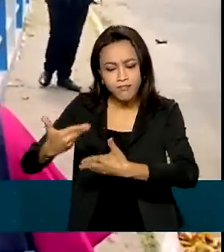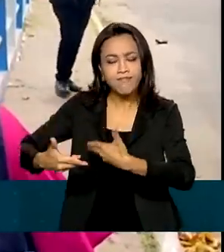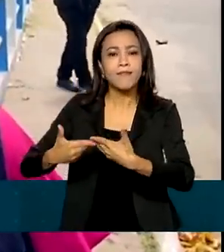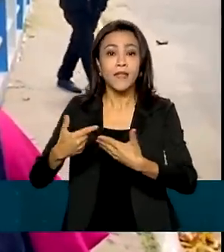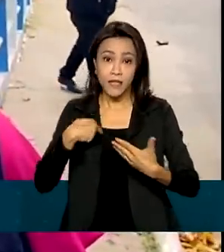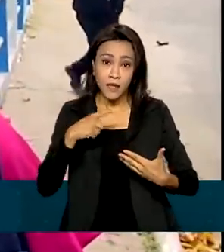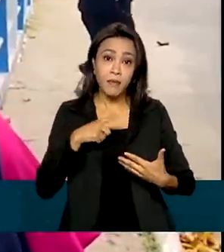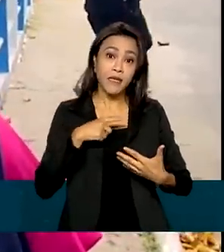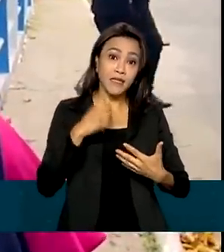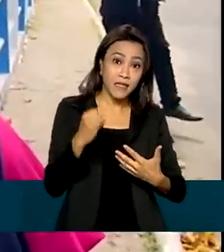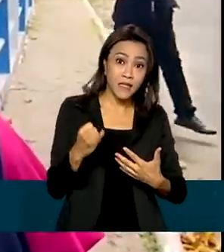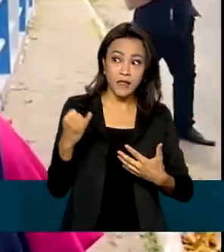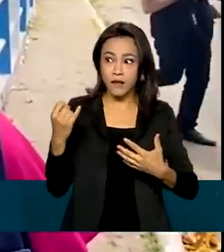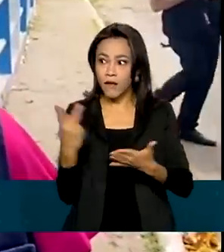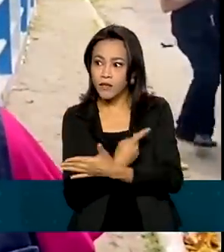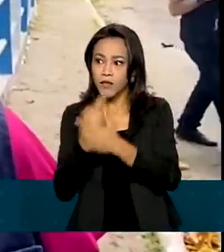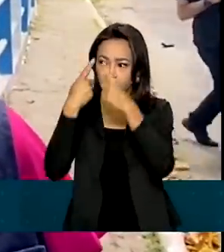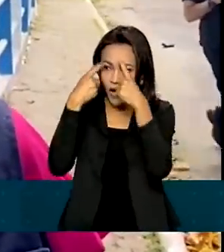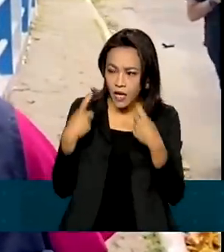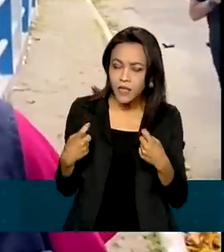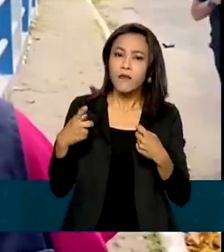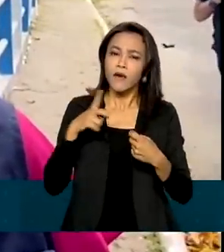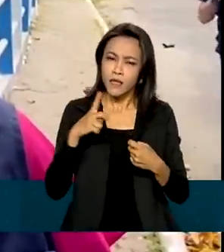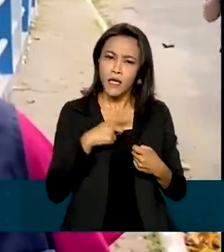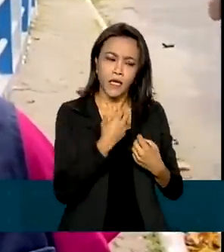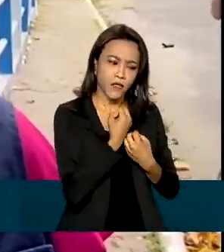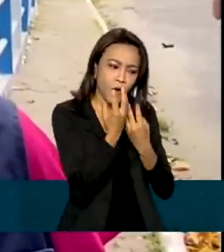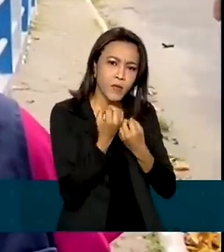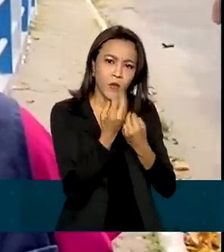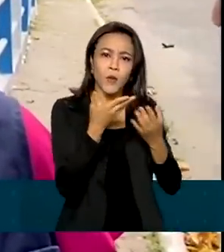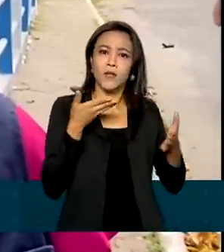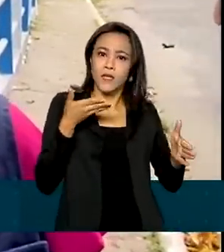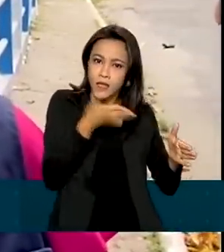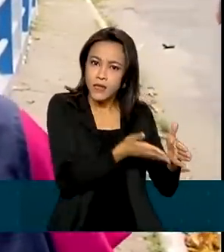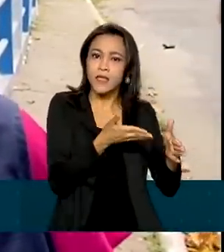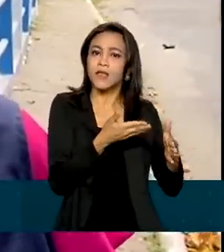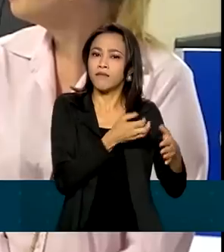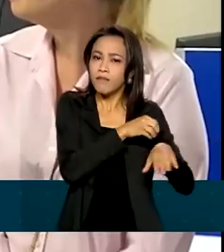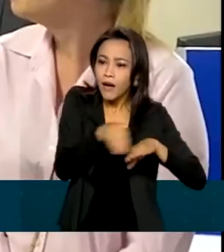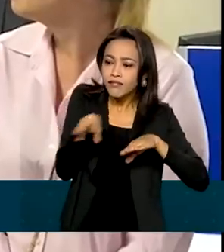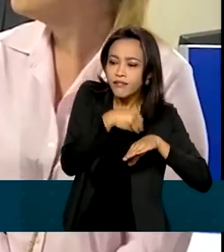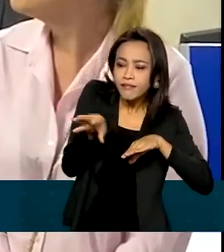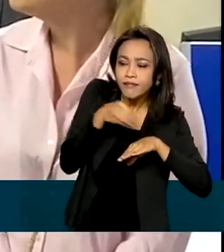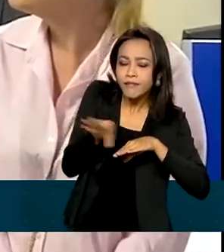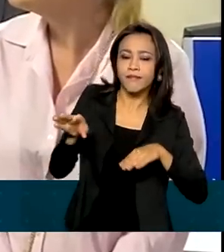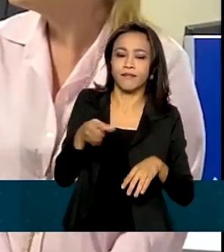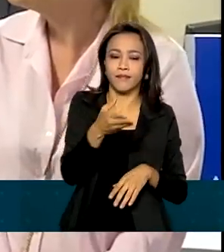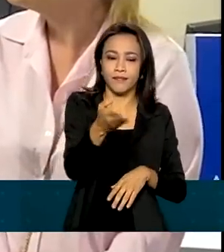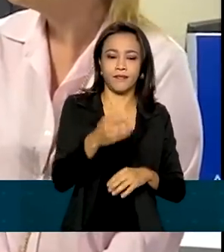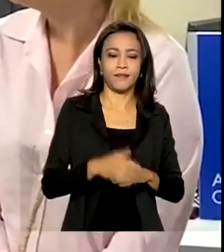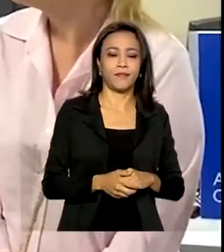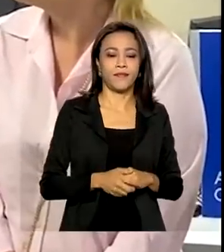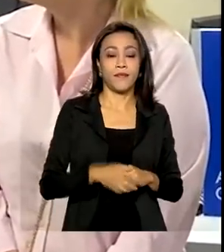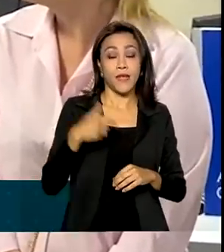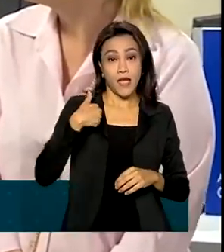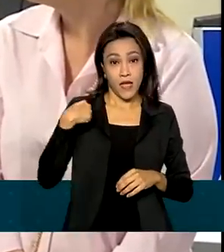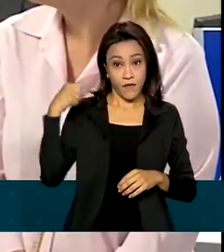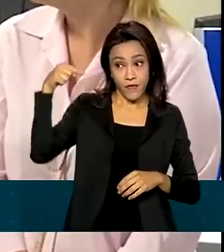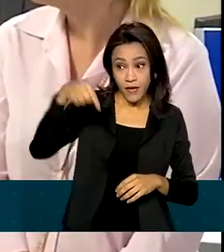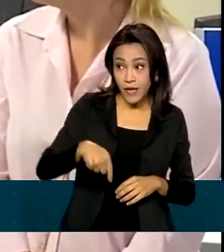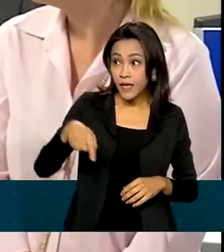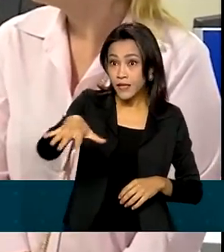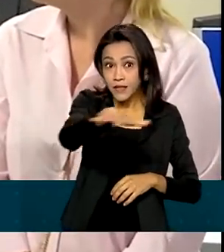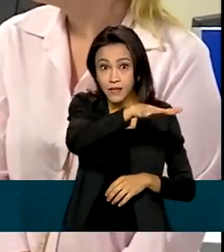Caso ela esteja no ciclo da violência, ela vai ter todas as informações para sair desse cenário. Trazer aqui o olhar especial para o Marajó,